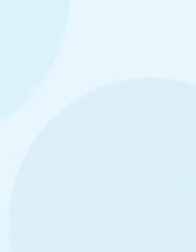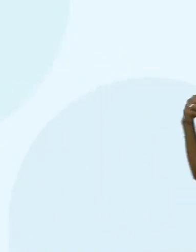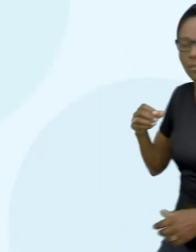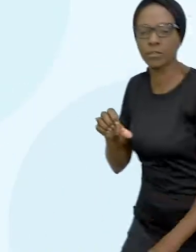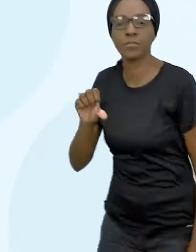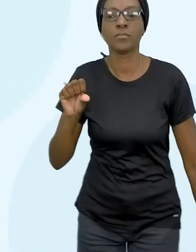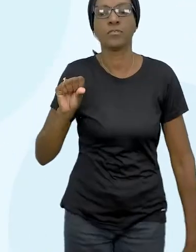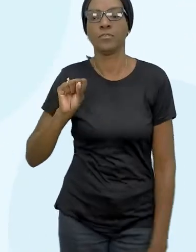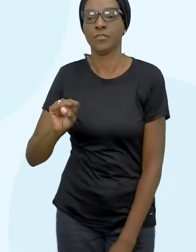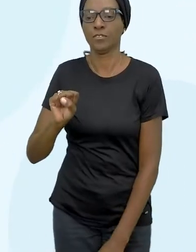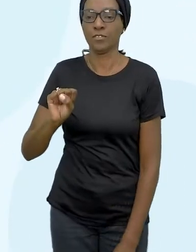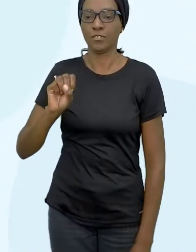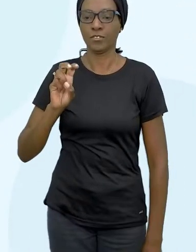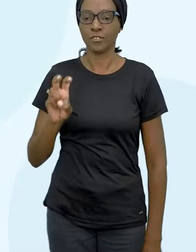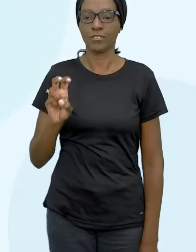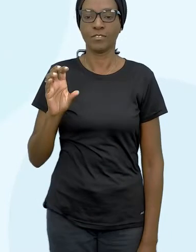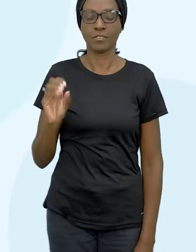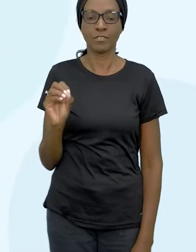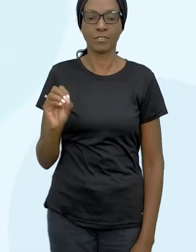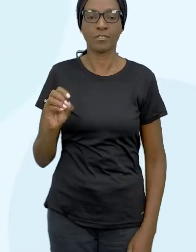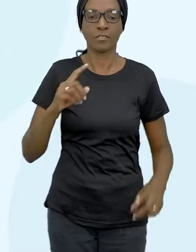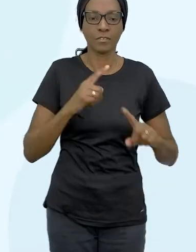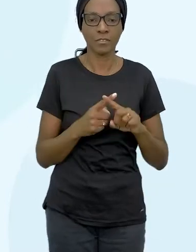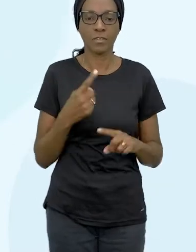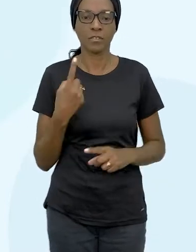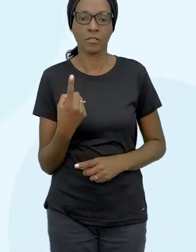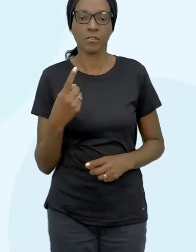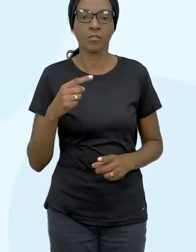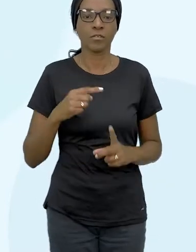850 vezes 1 mais 0,12...